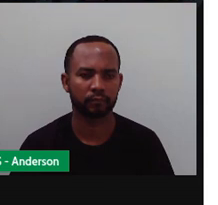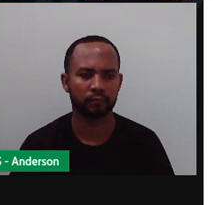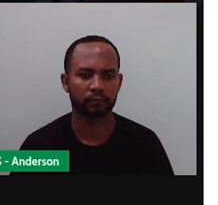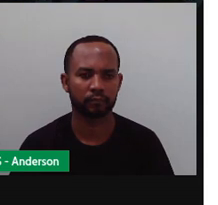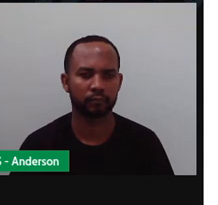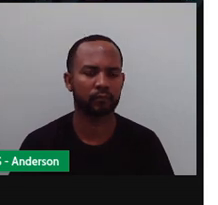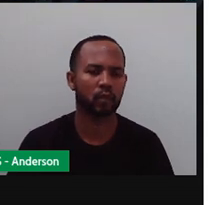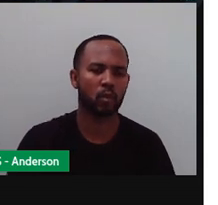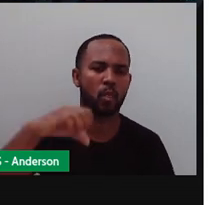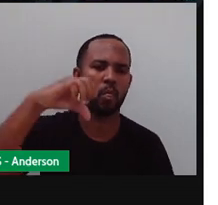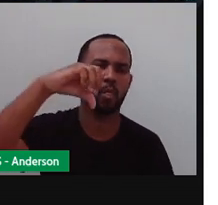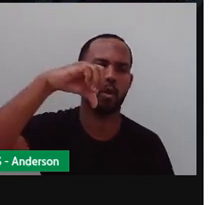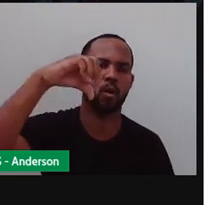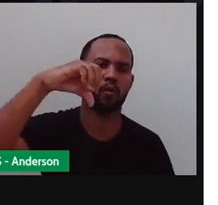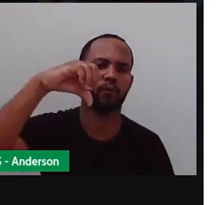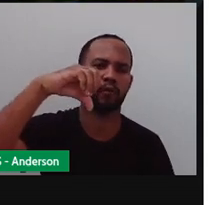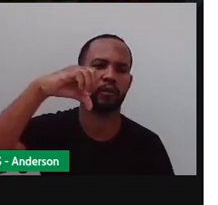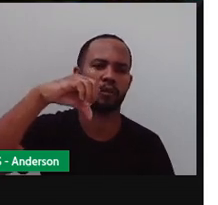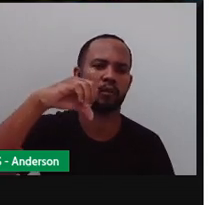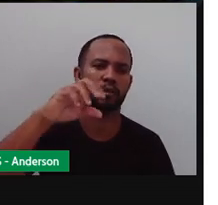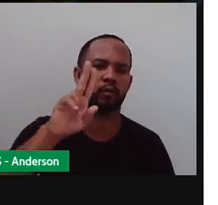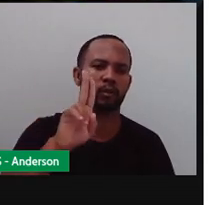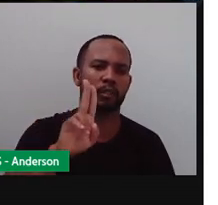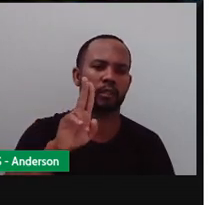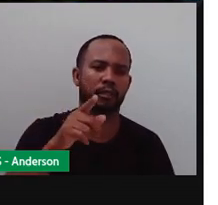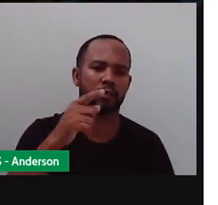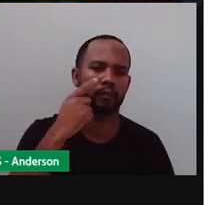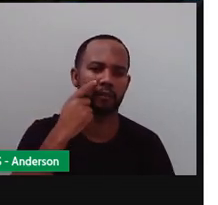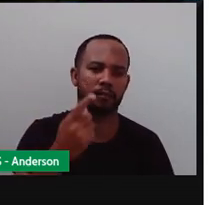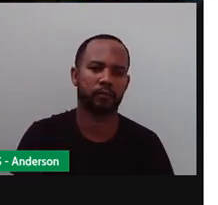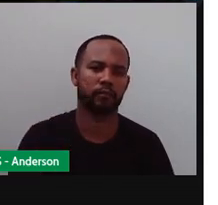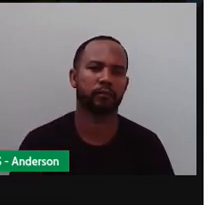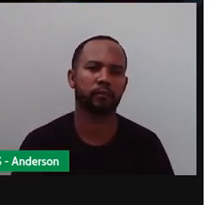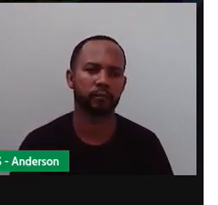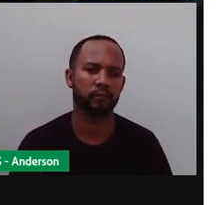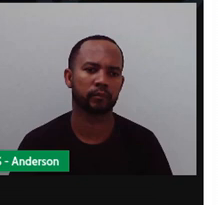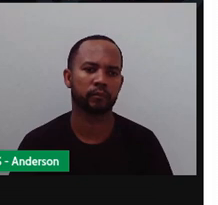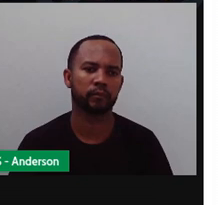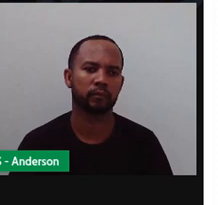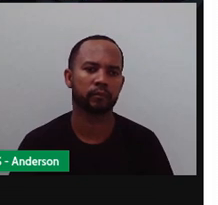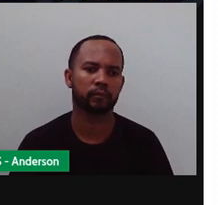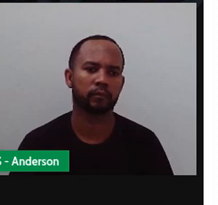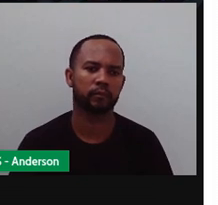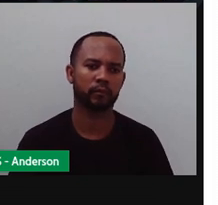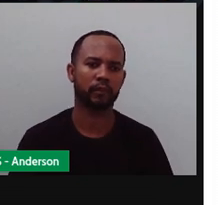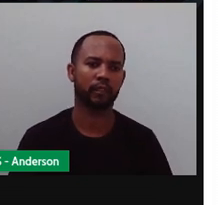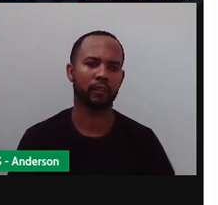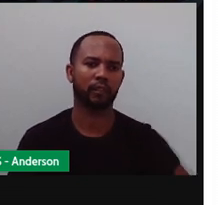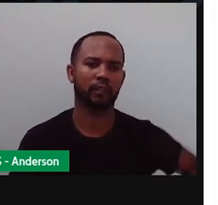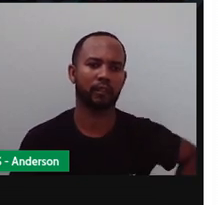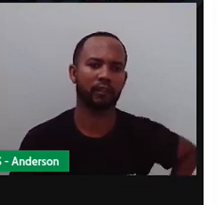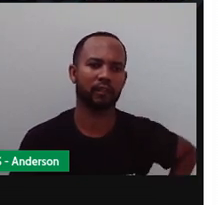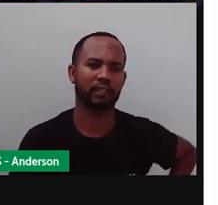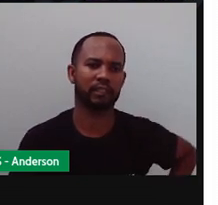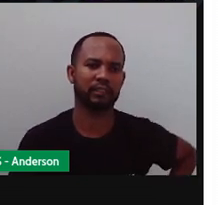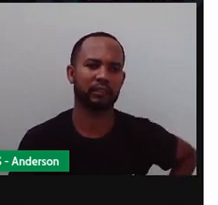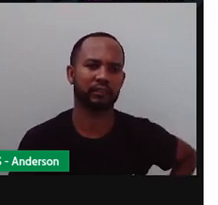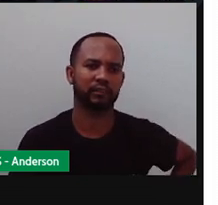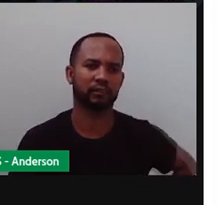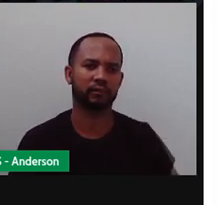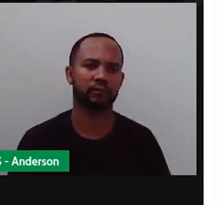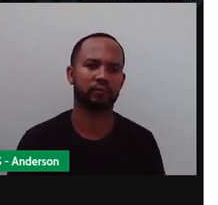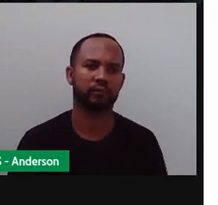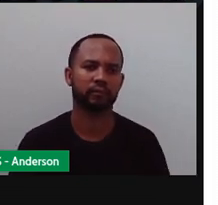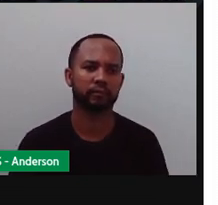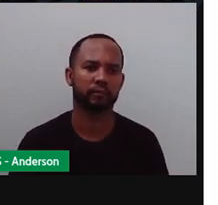Nove. Então, na unidade, né? Aí, deixa mostrar aqui. Na unidade, a Pró já colocou nove. Mas ali tem numeral na dezena, não